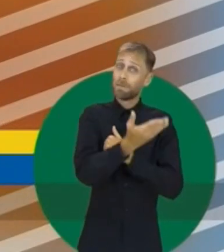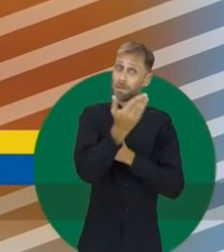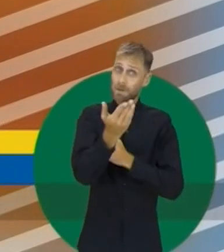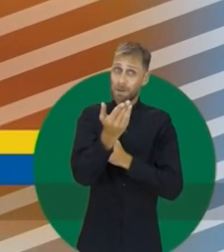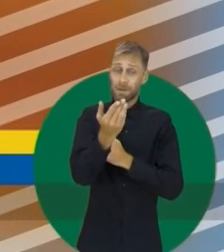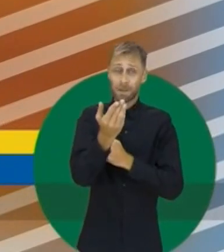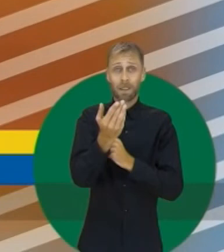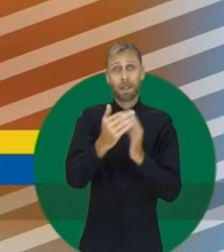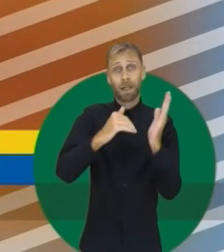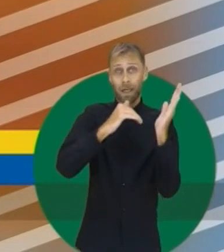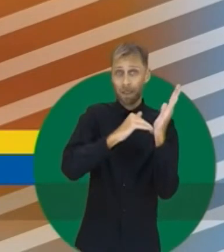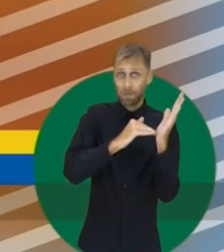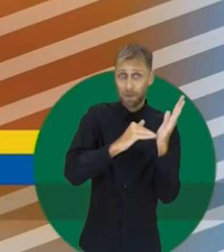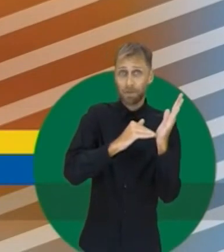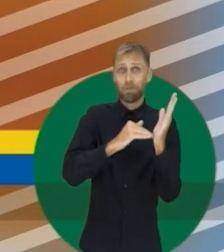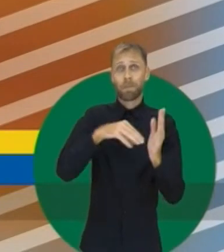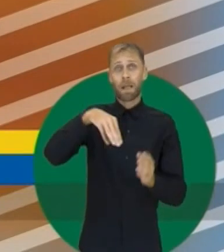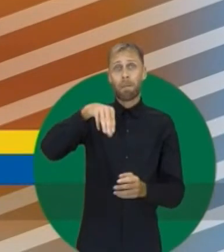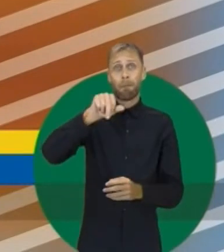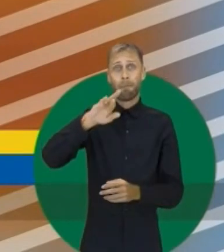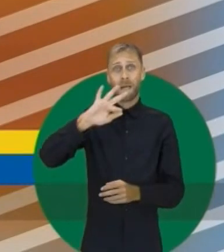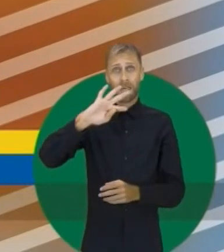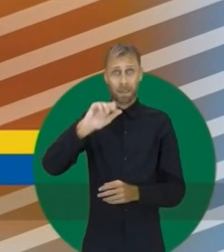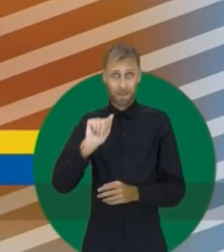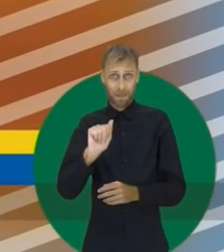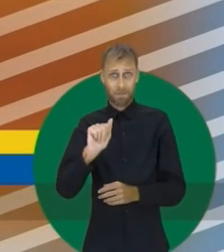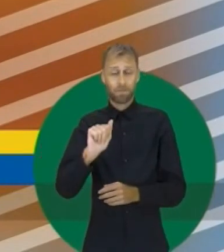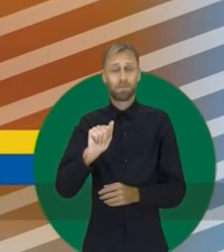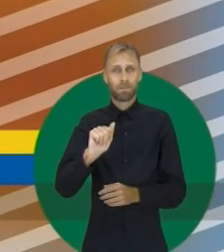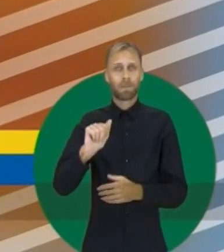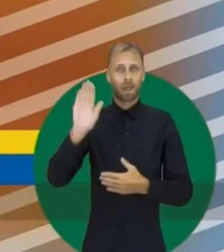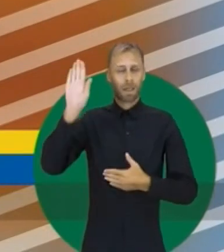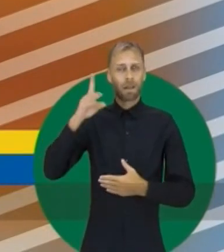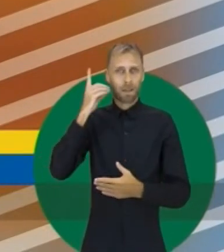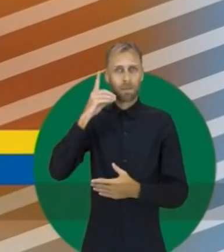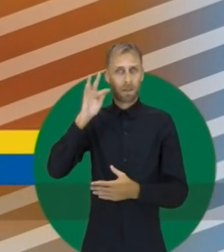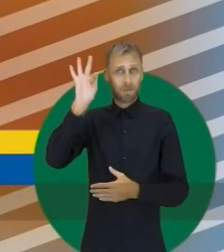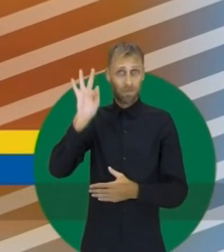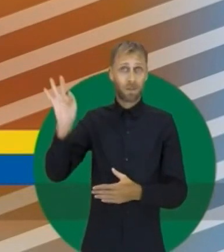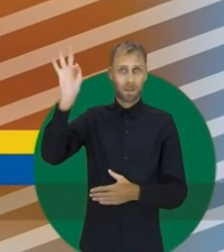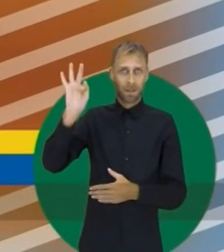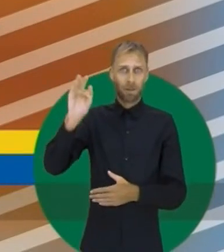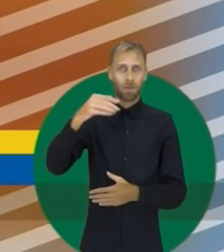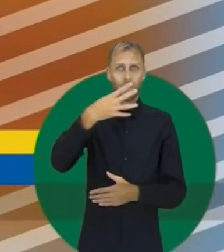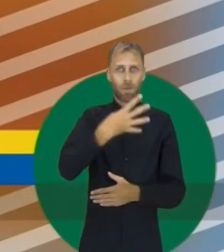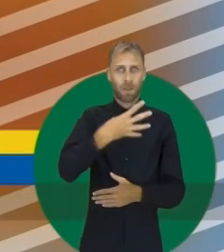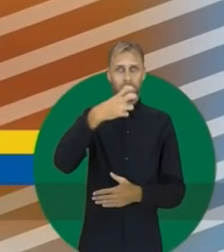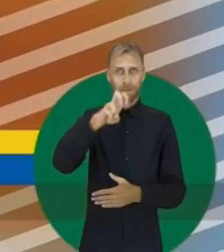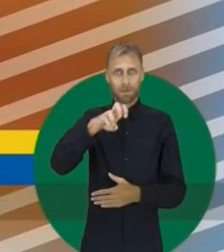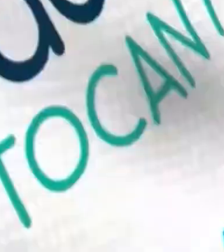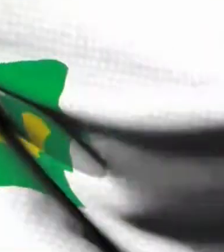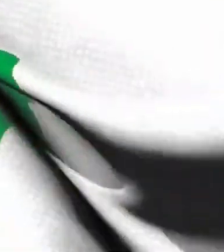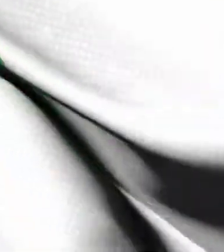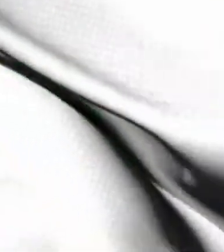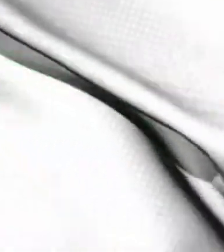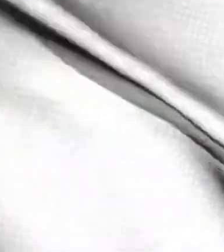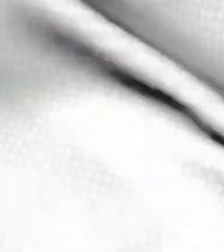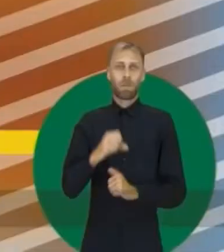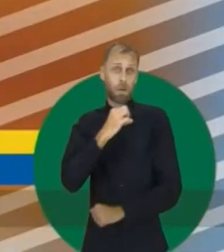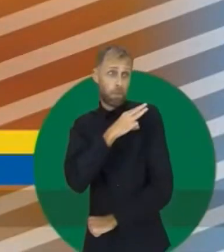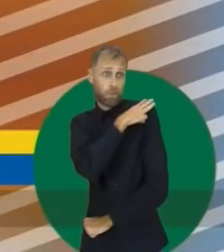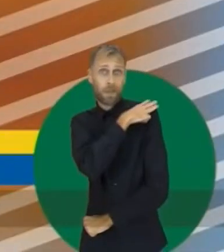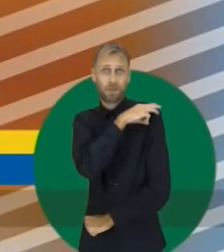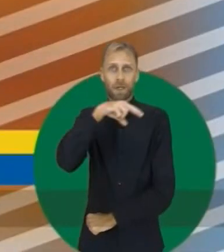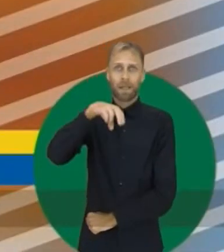você Na Câmara Federal Sou Marta Ramos Candidata a deputada federal Meu número é 4545 Sou Major